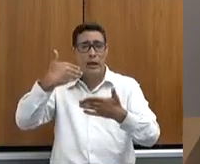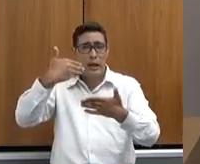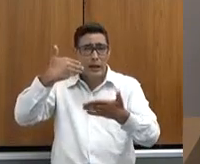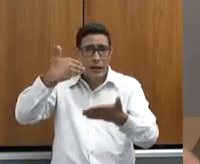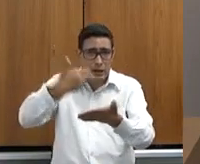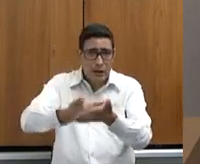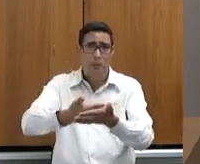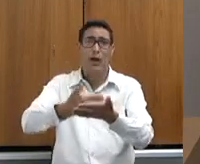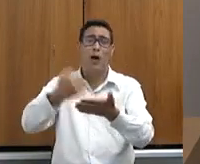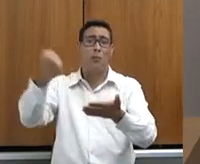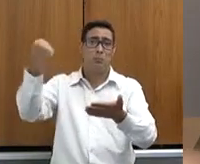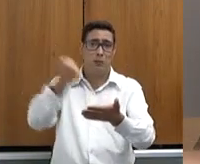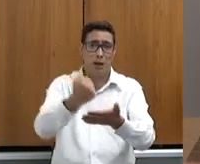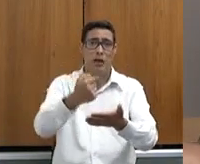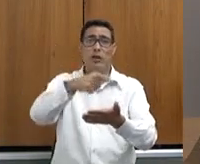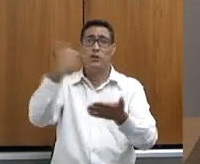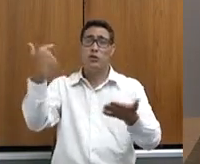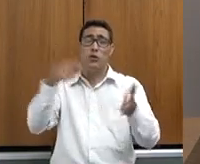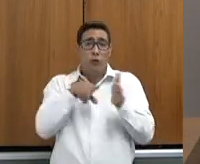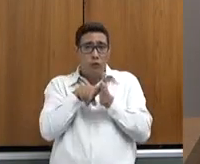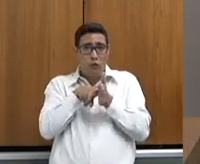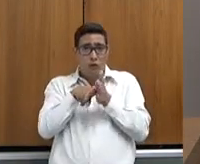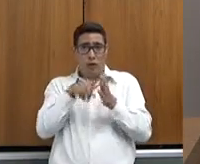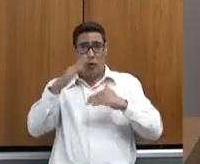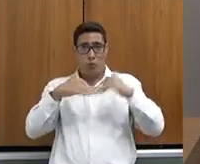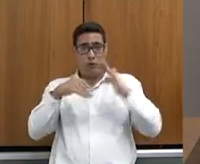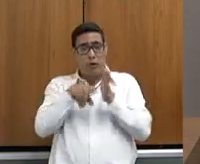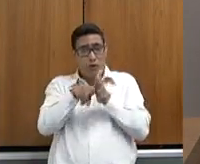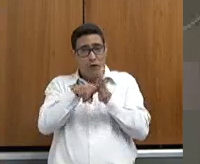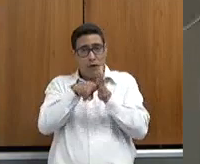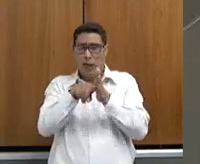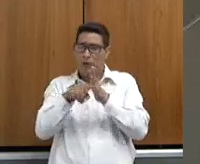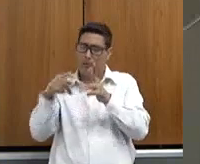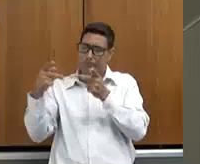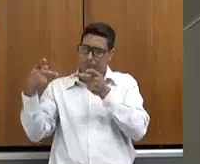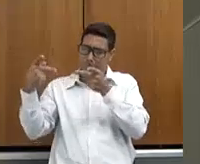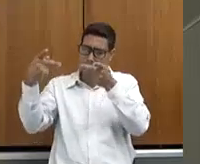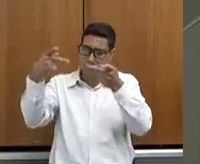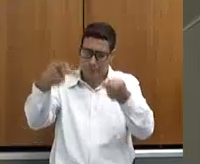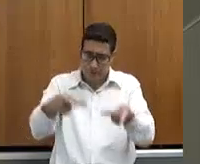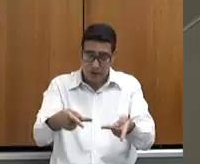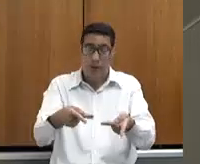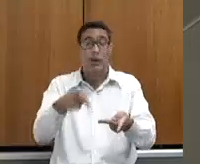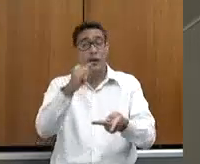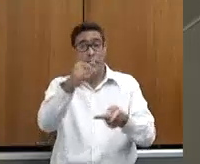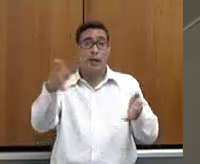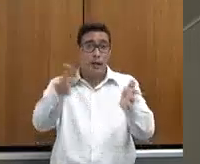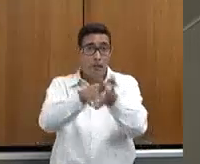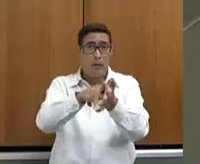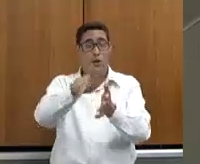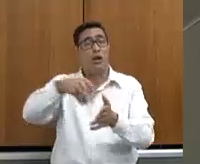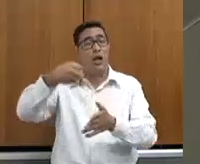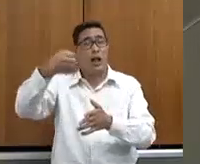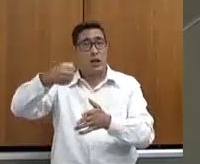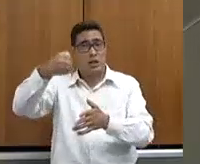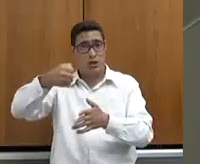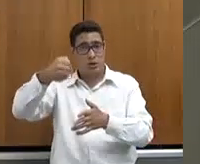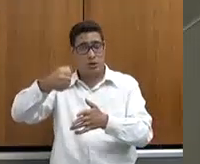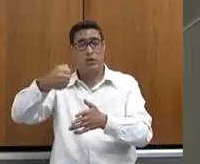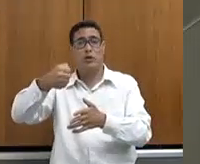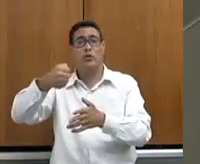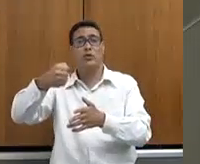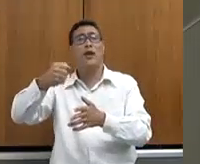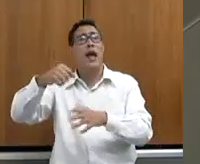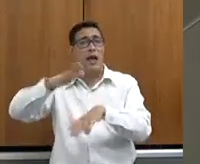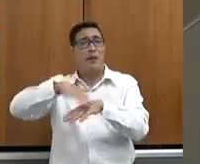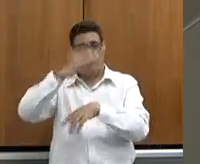fiscal está lá dentro fiscalizando passo a passo na linha de abate. Quando o produto é de laticínio, que a inspeção é periódica, fica mais fácil